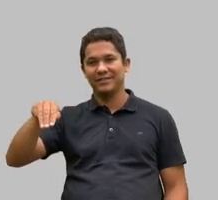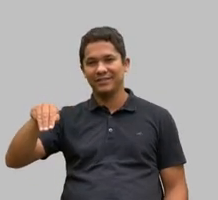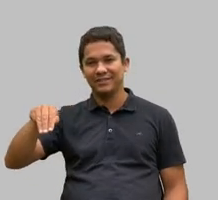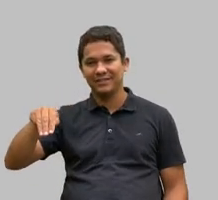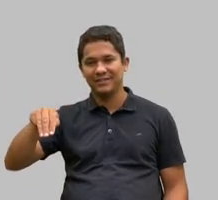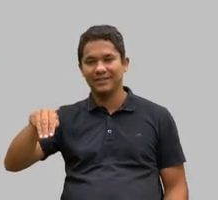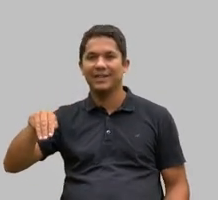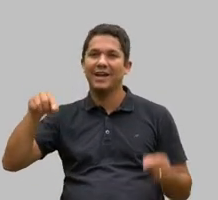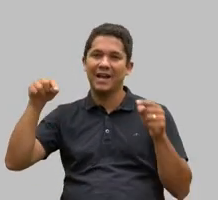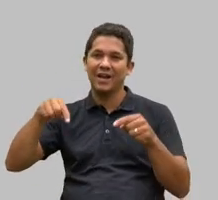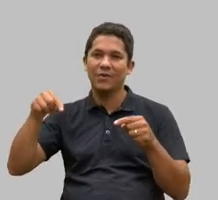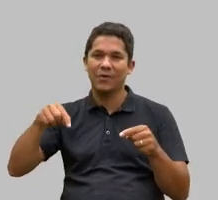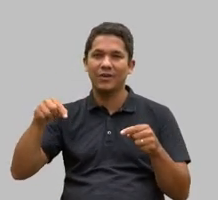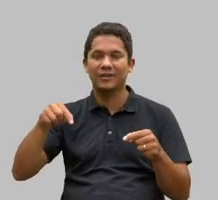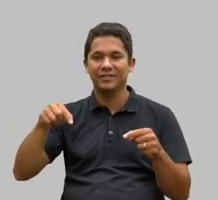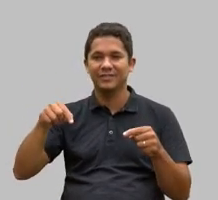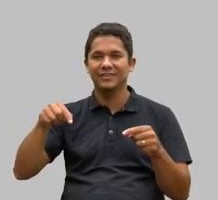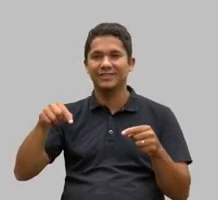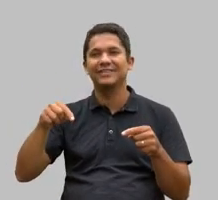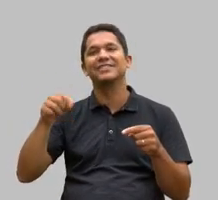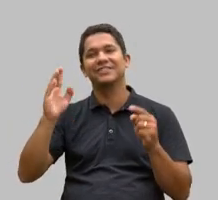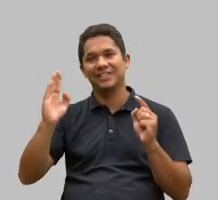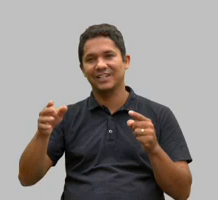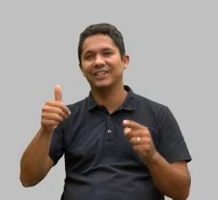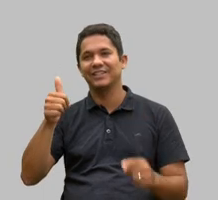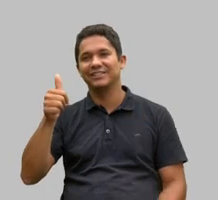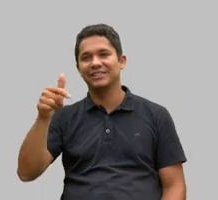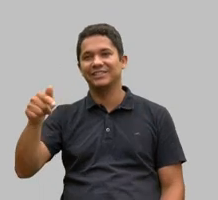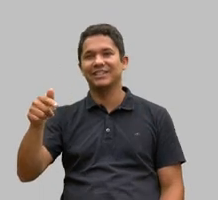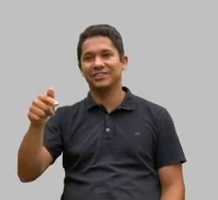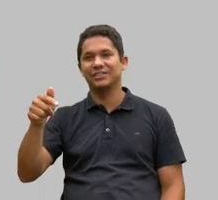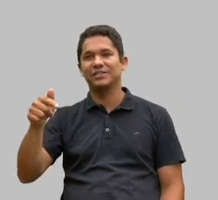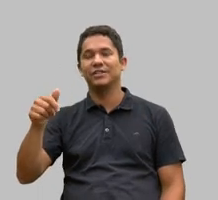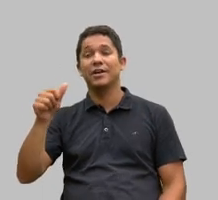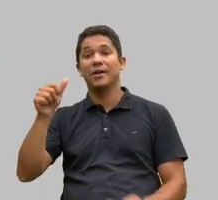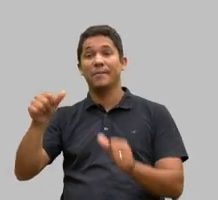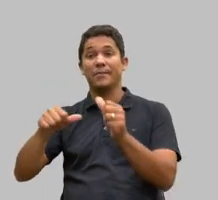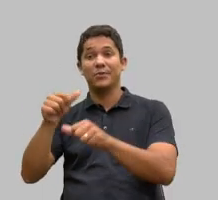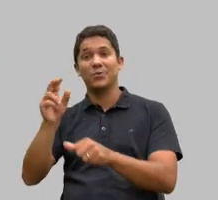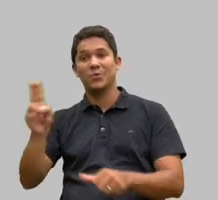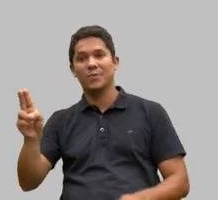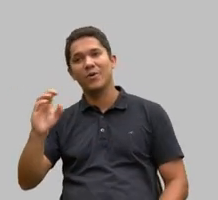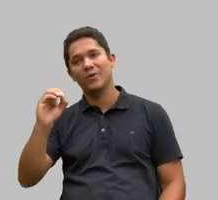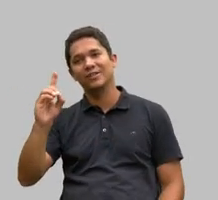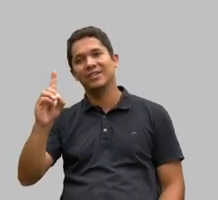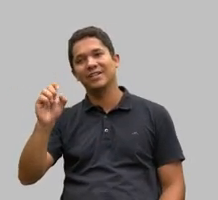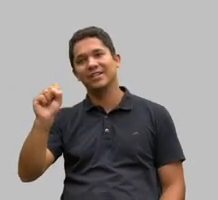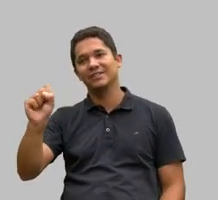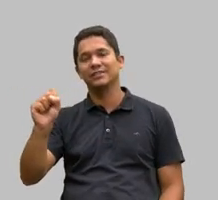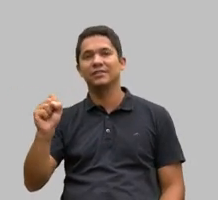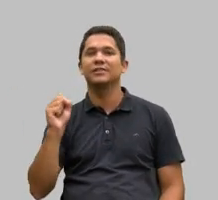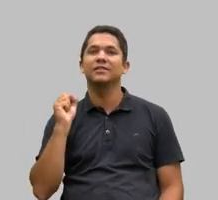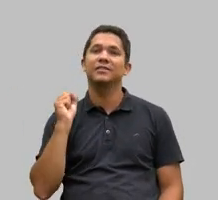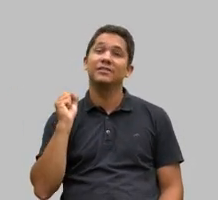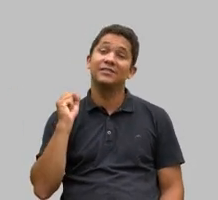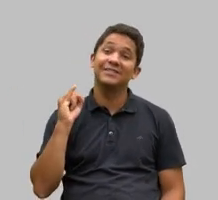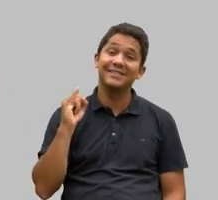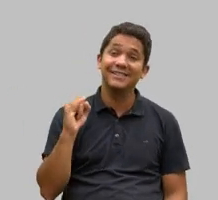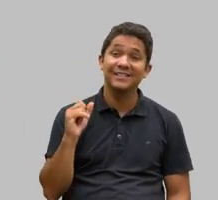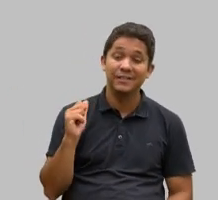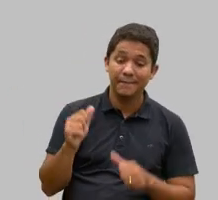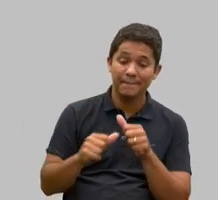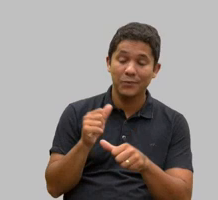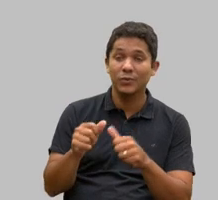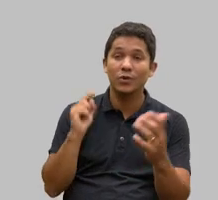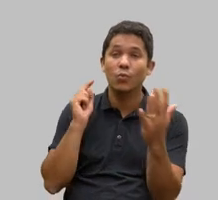17, 2030 vão mudar esse nome, talvez sejam mais, mas não importa mudarmos os objetivos,